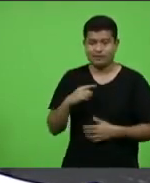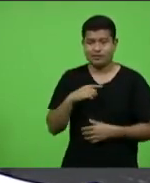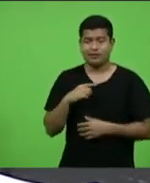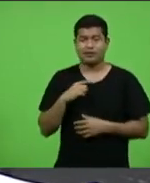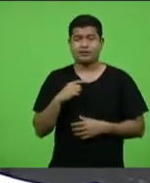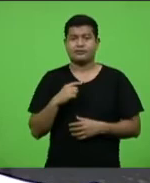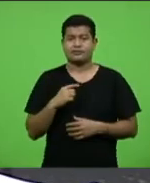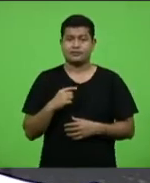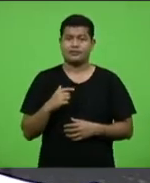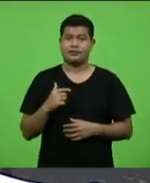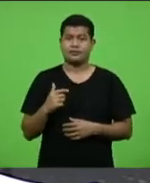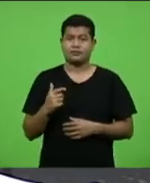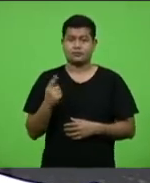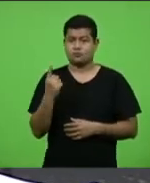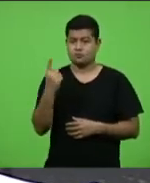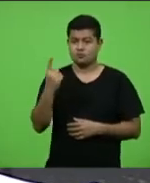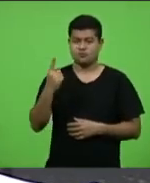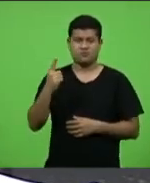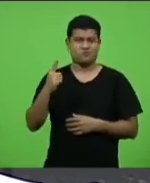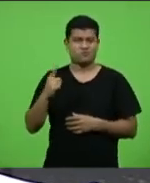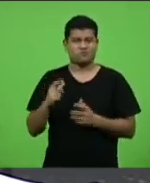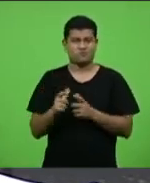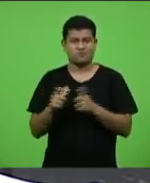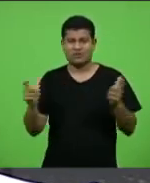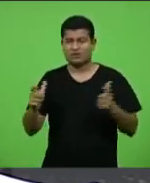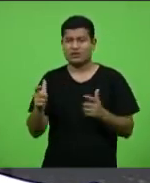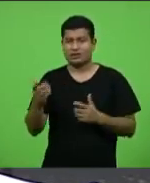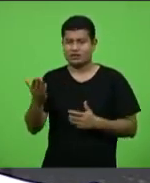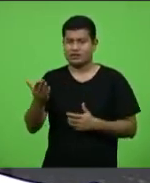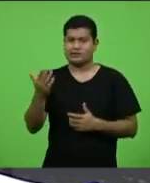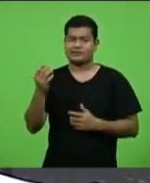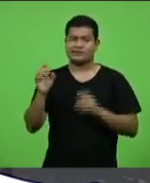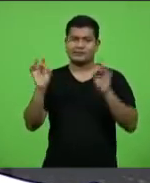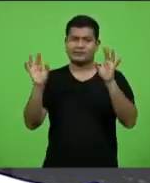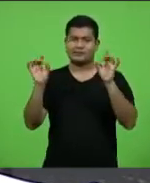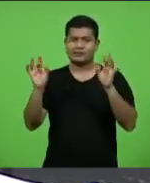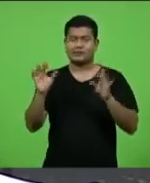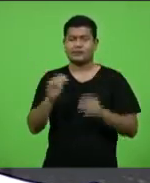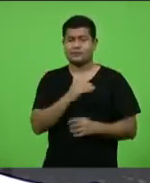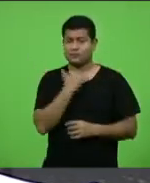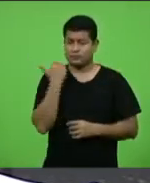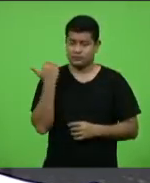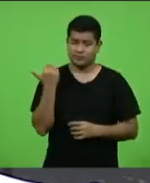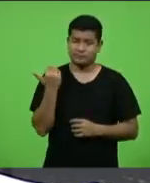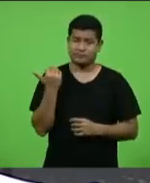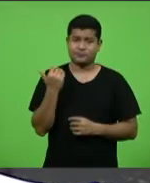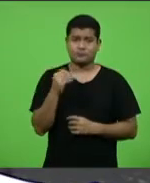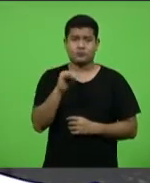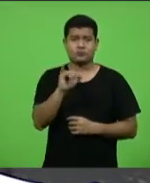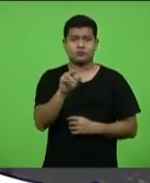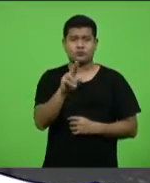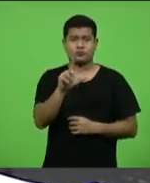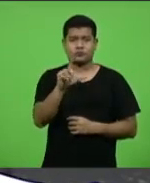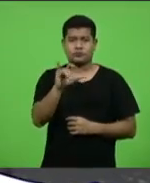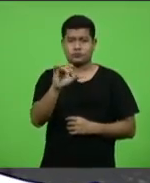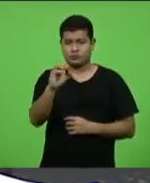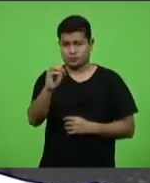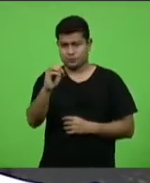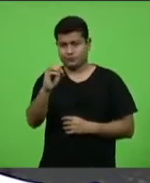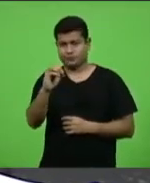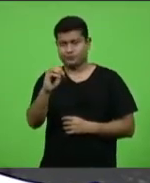um dos seus grandes integrantes, Júlio Tedesco, perdeu